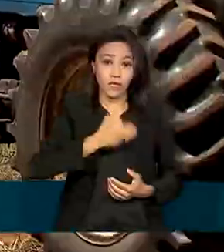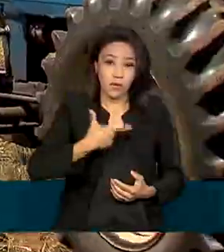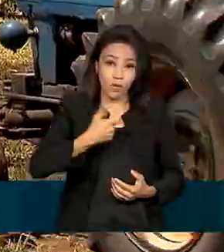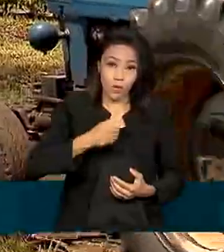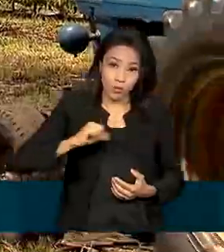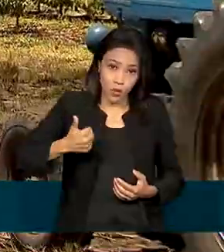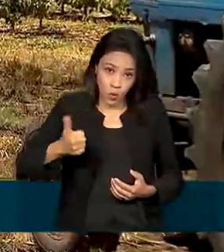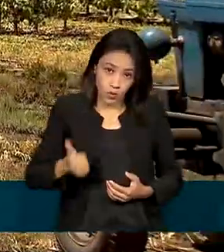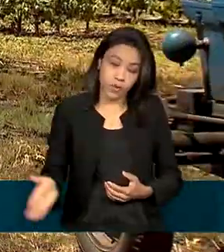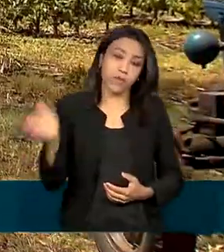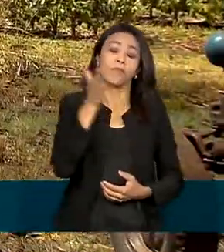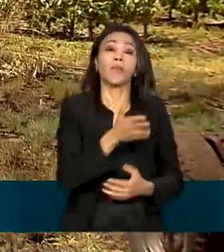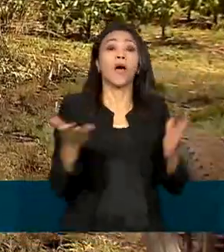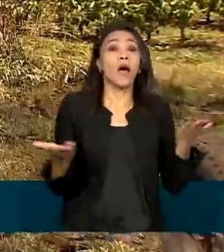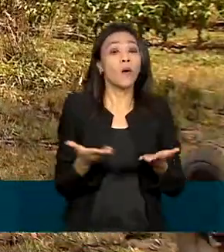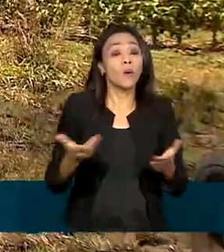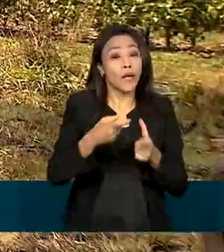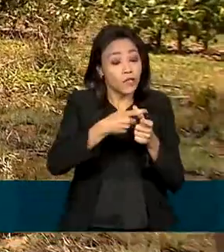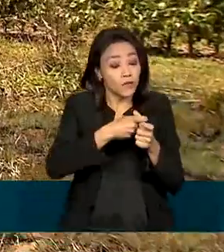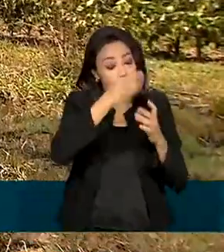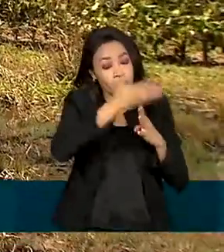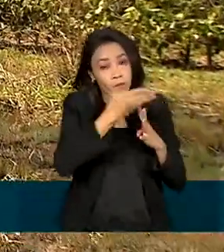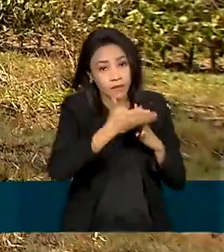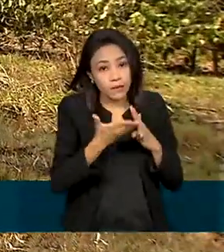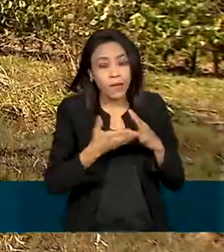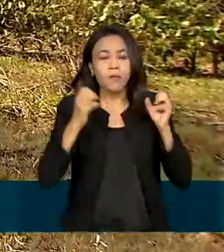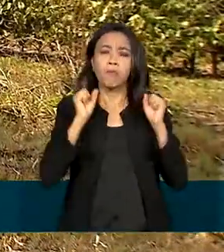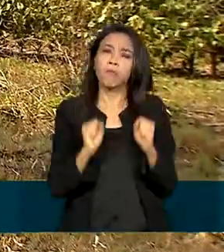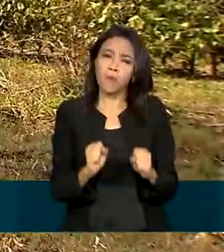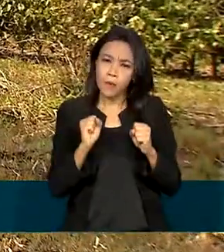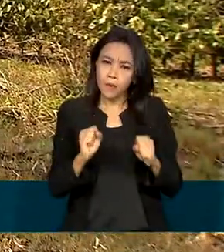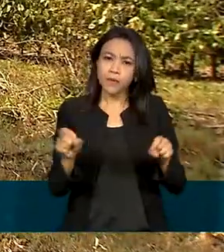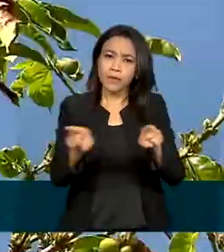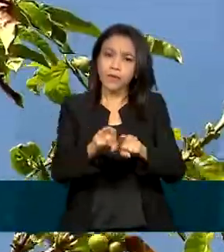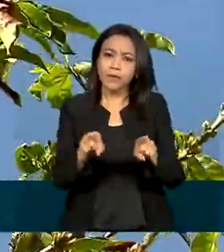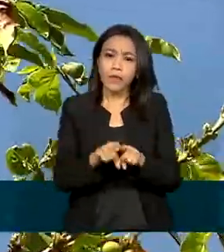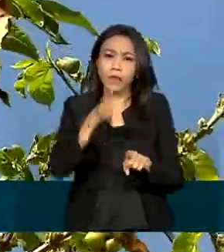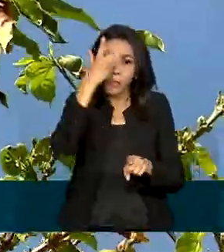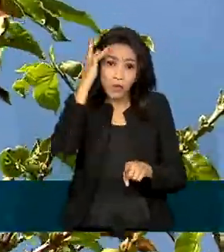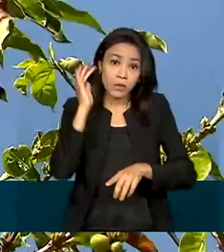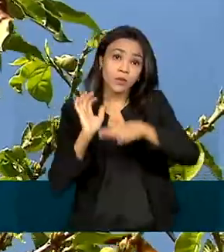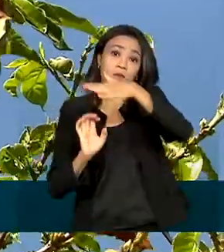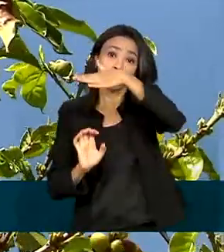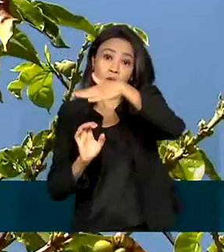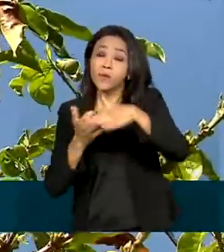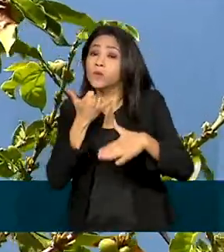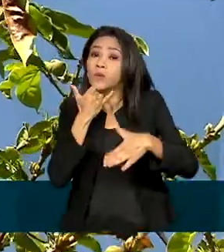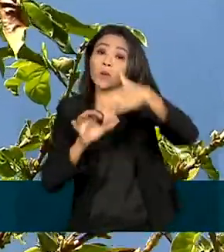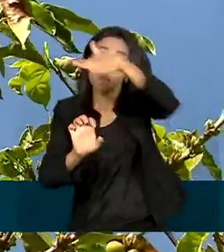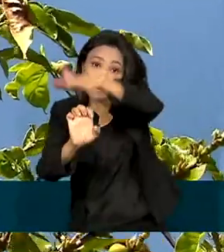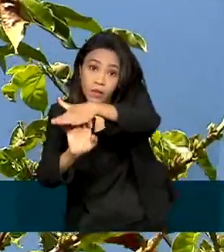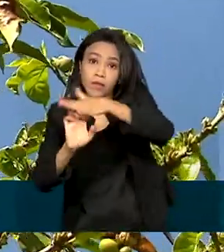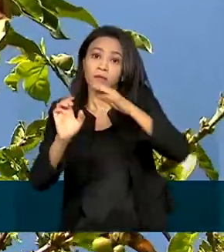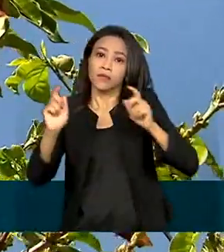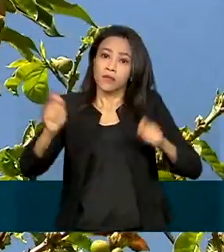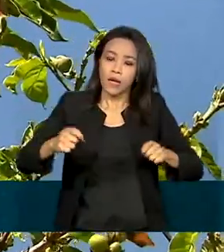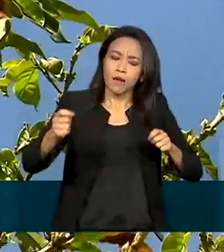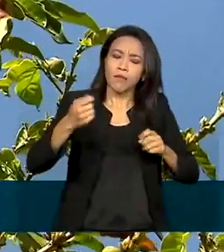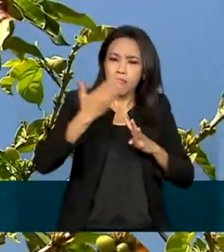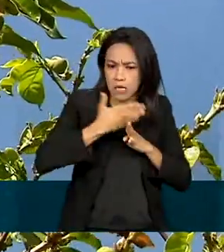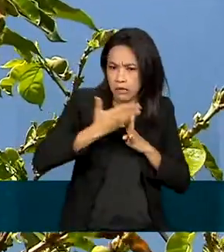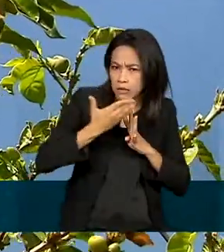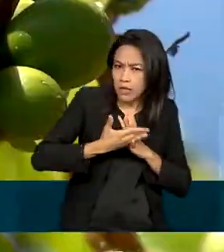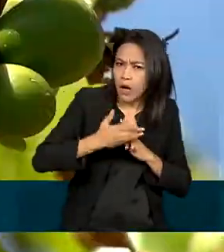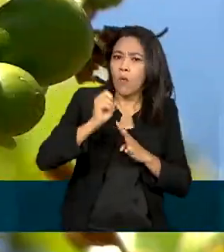Já o parcelamento da dívida também pode ser feito por pessoas jurídicas. O contrato pode ser mensal